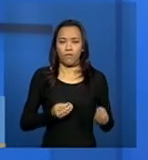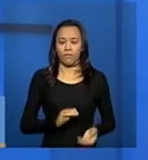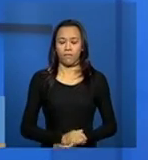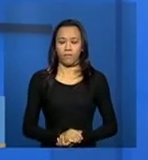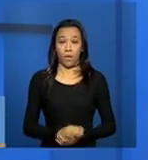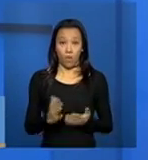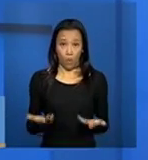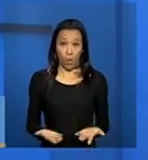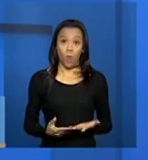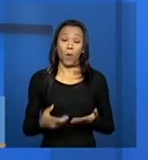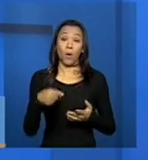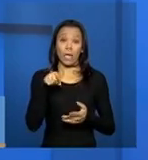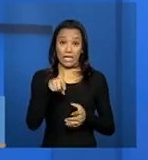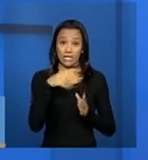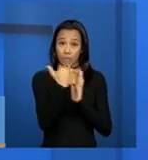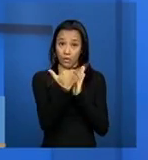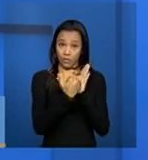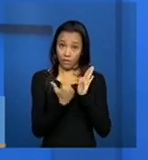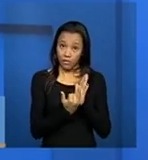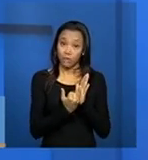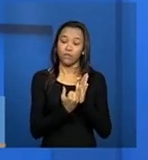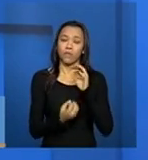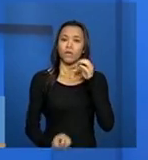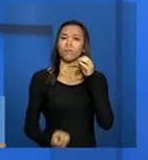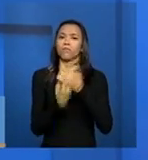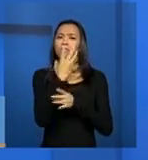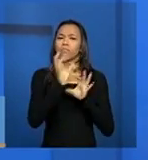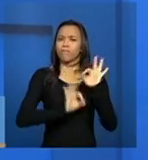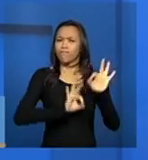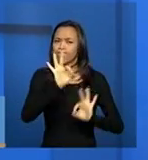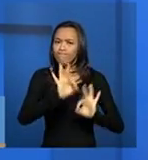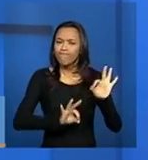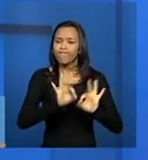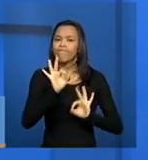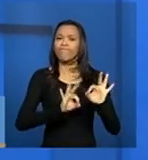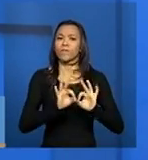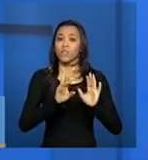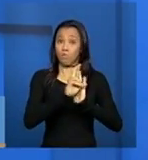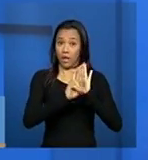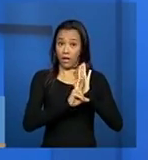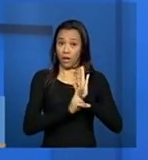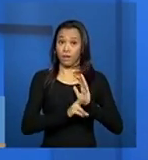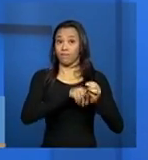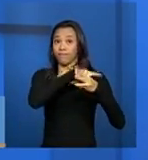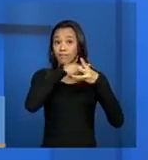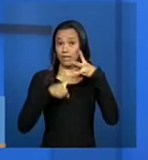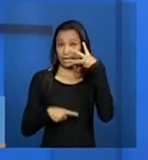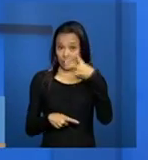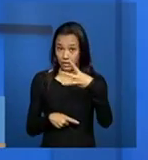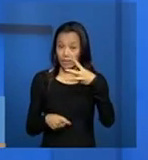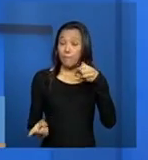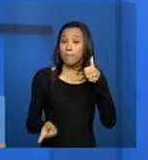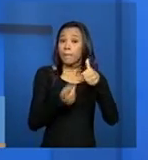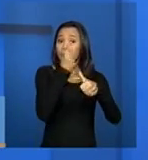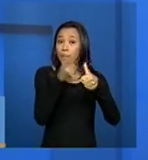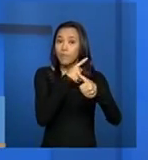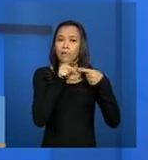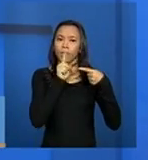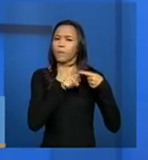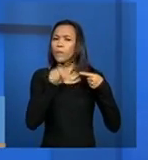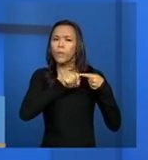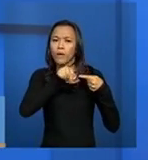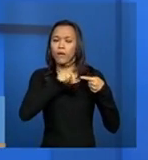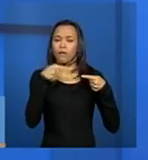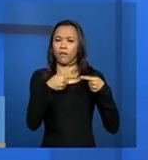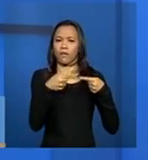O Aprimora Rede foi estruturado nesse molde de financiamento em três etapas. Então a primeira etapa compreendeu o